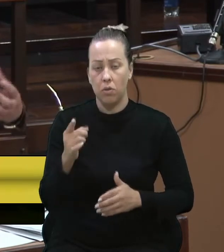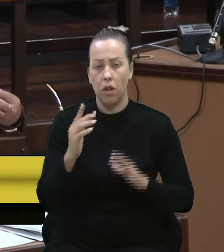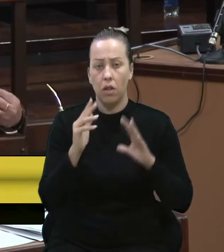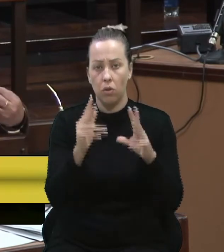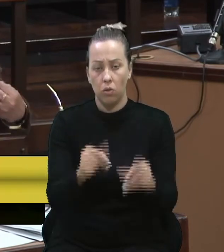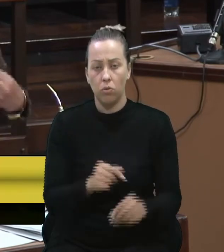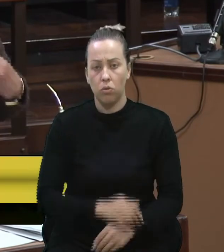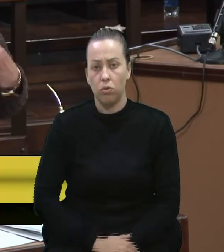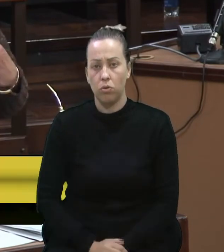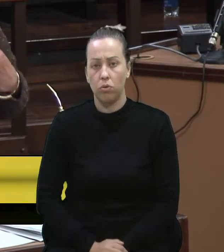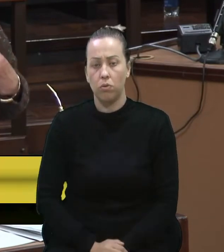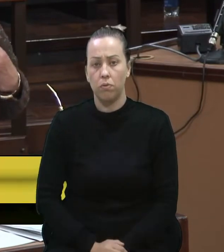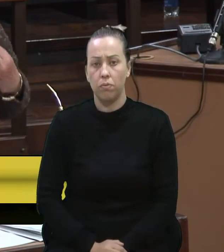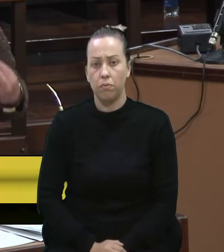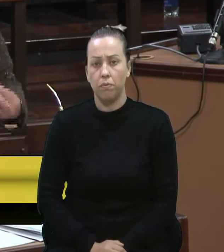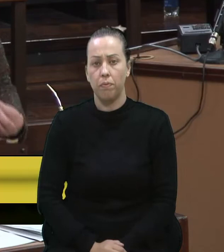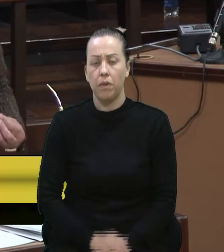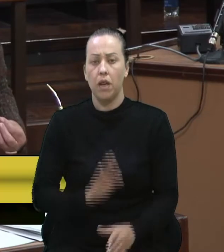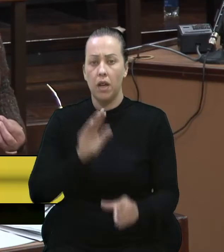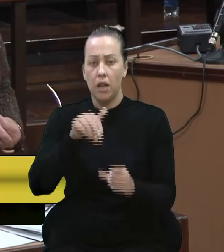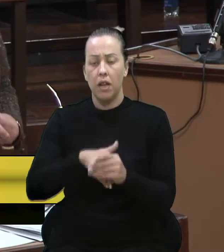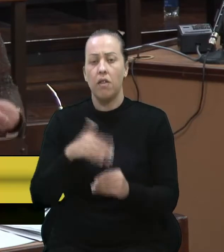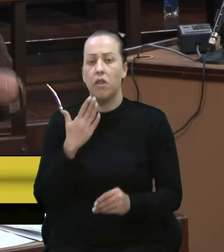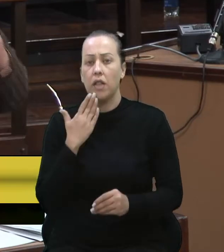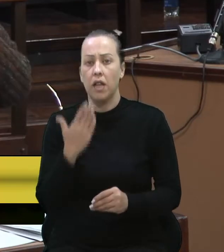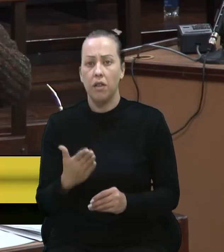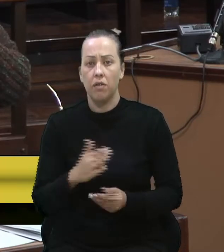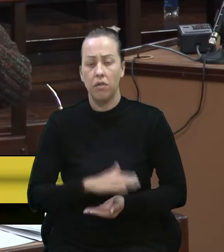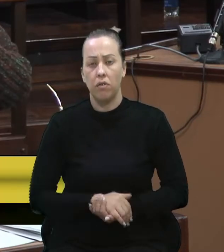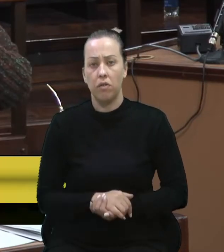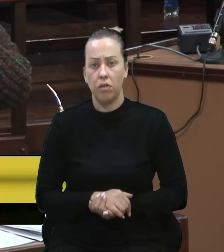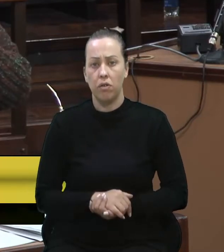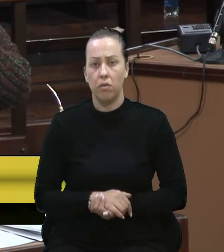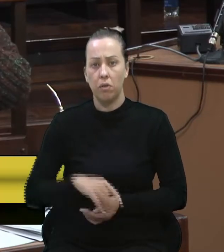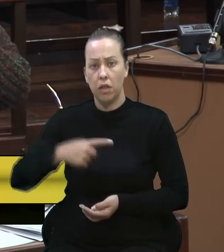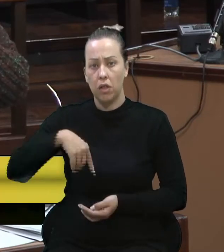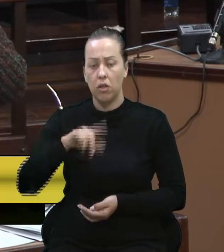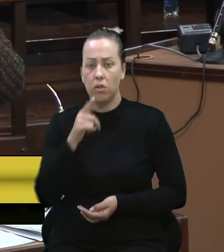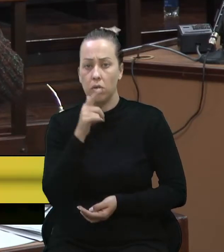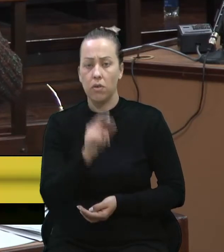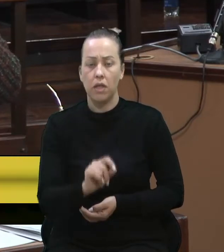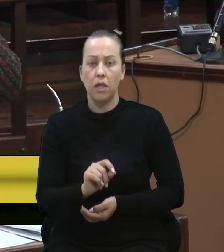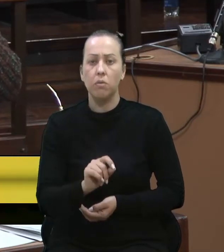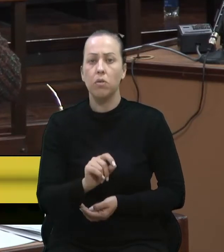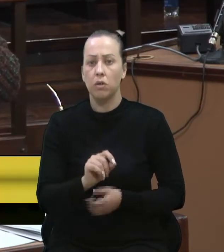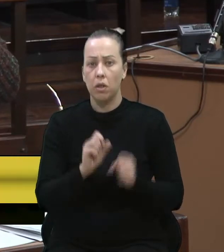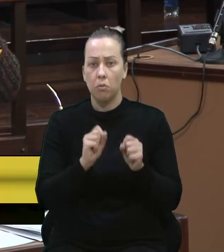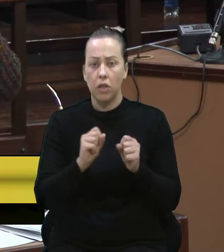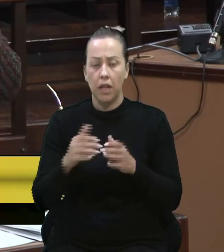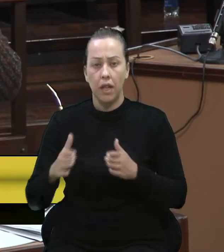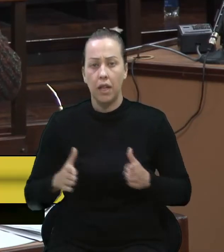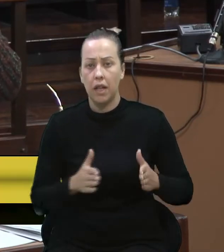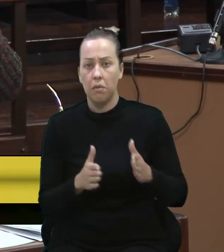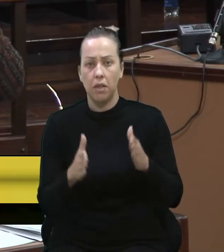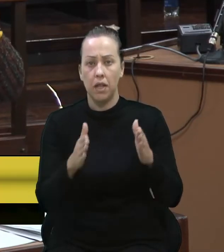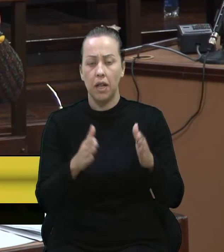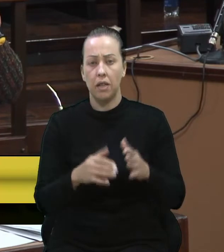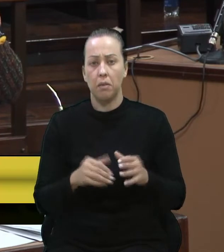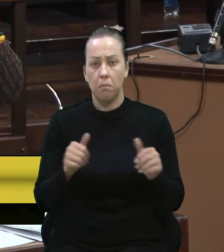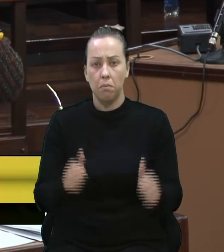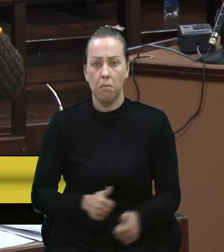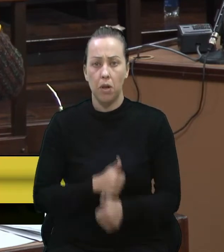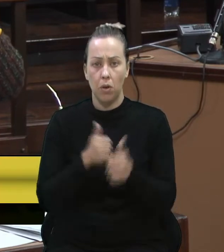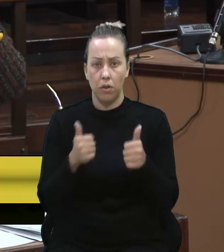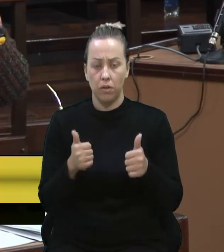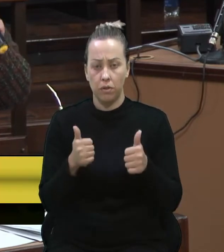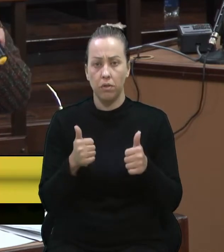senhoras que votem favorável, para que nós possamos poder caminhar melhor